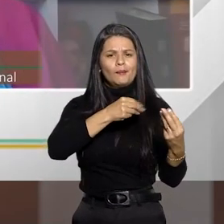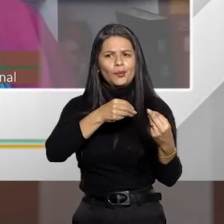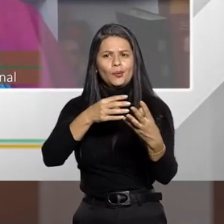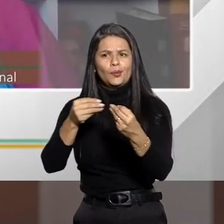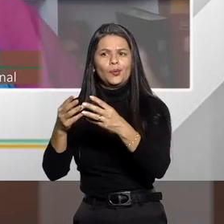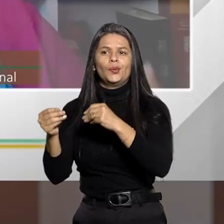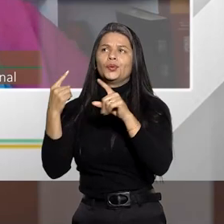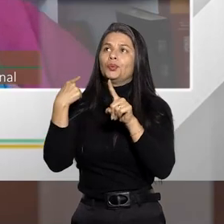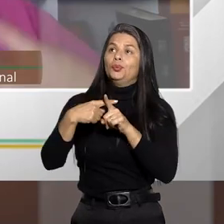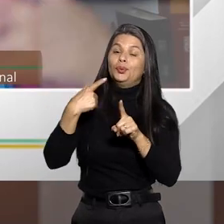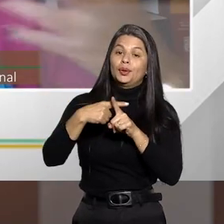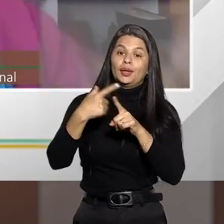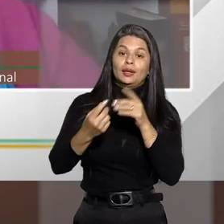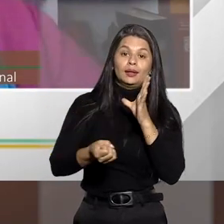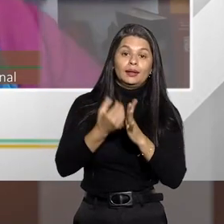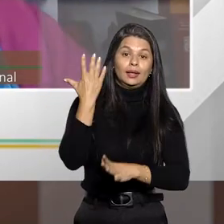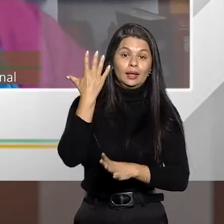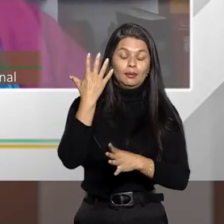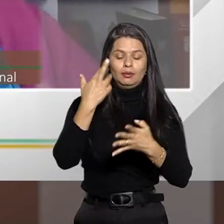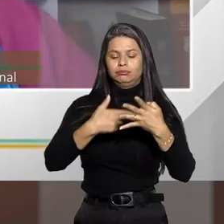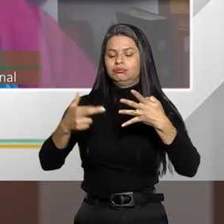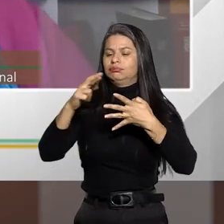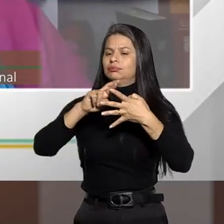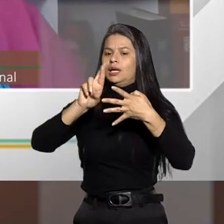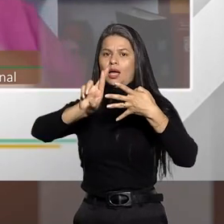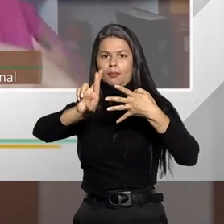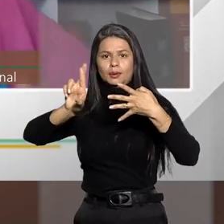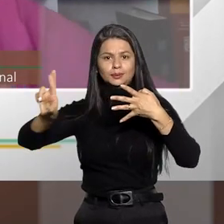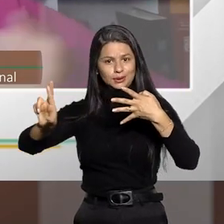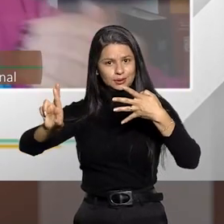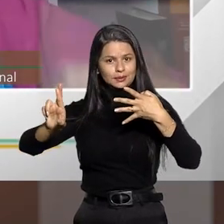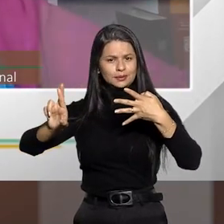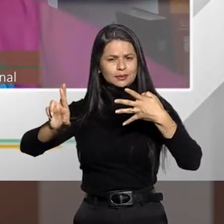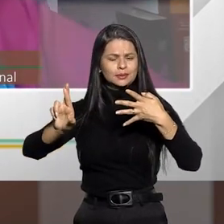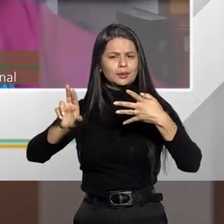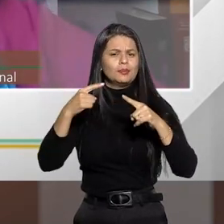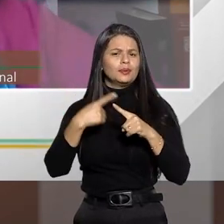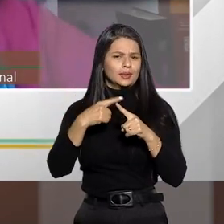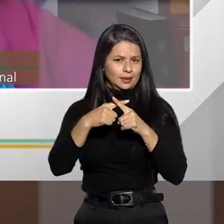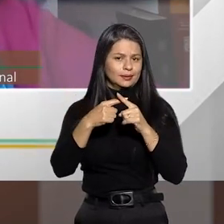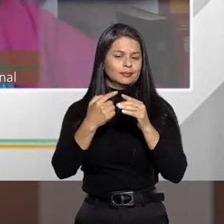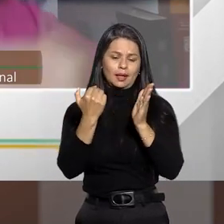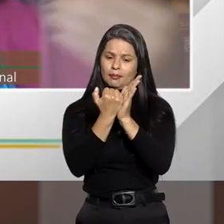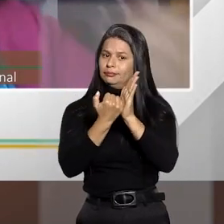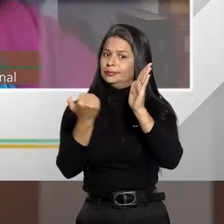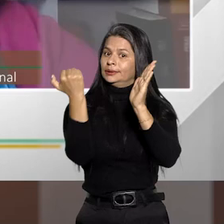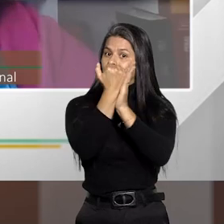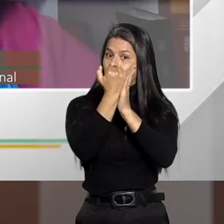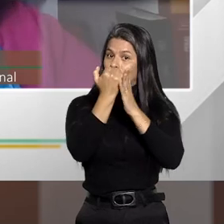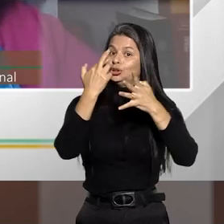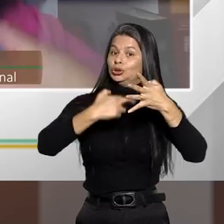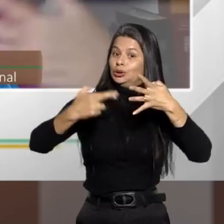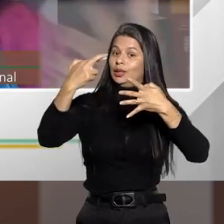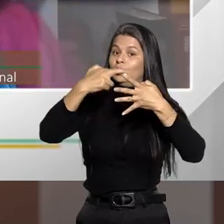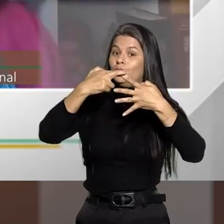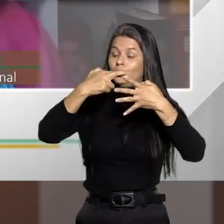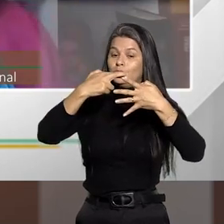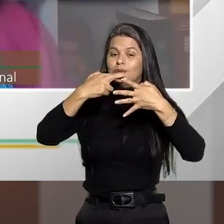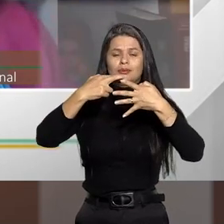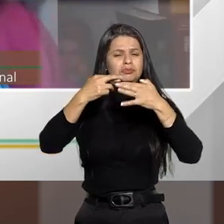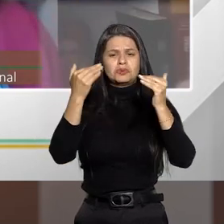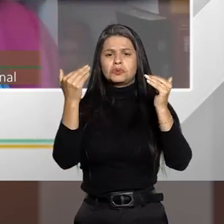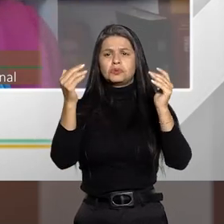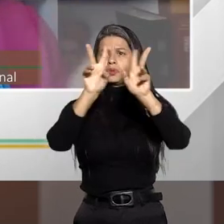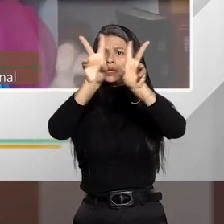verdade, por que surge a ideia dos repetitivos, né? Porque você tem um excesso de recursos com a mesma